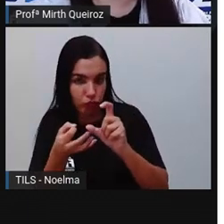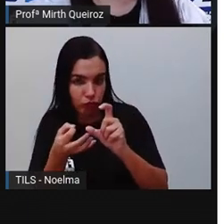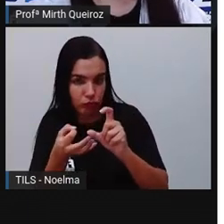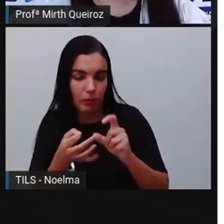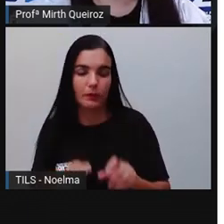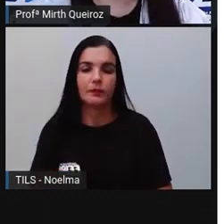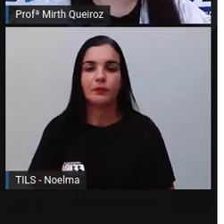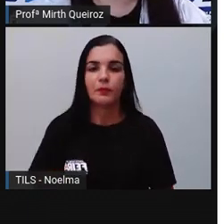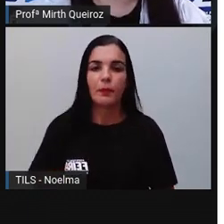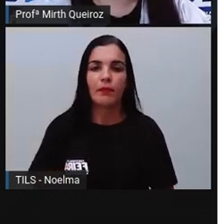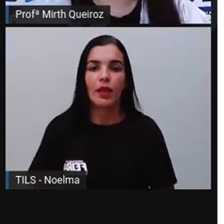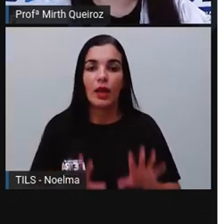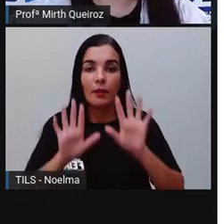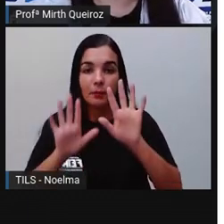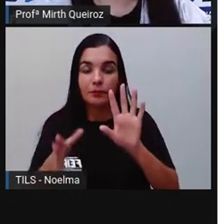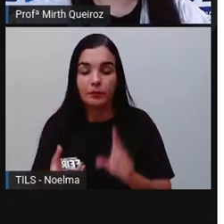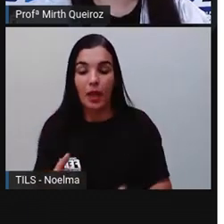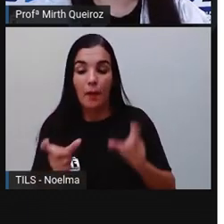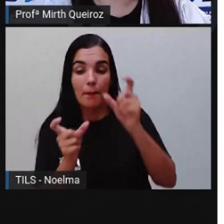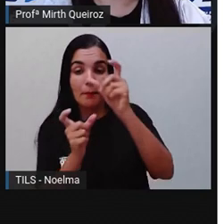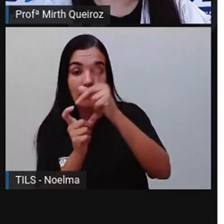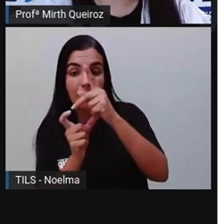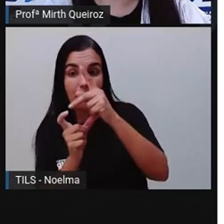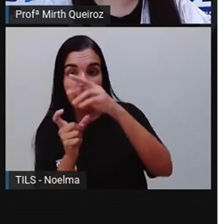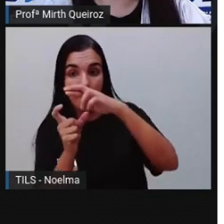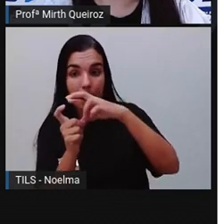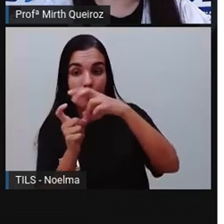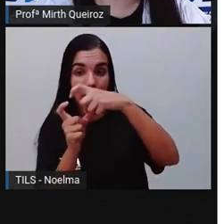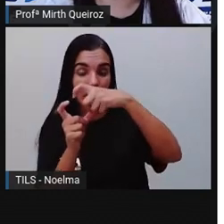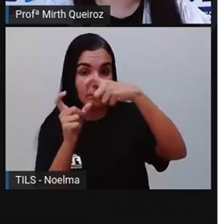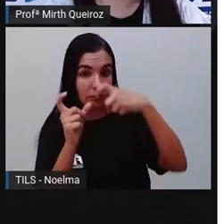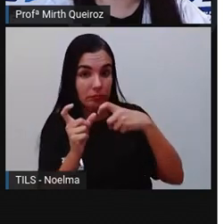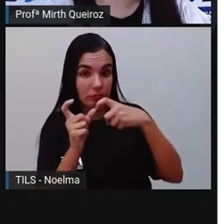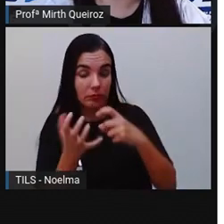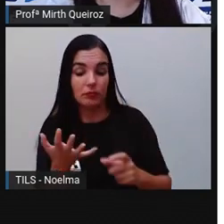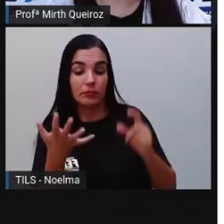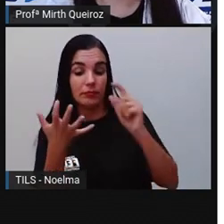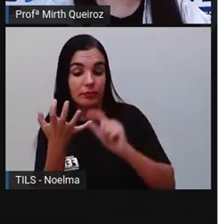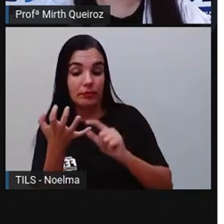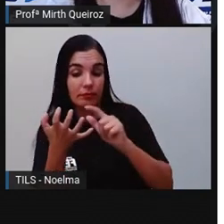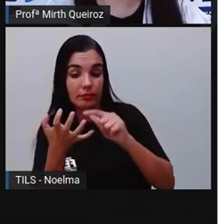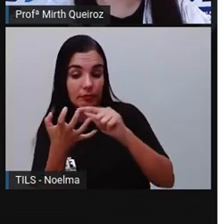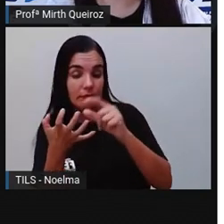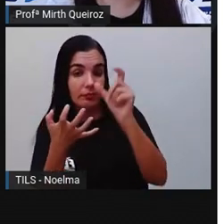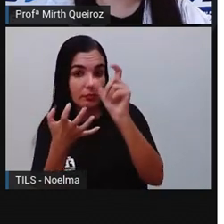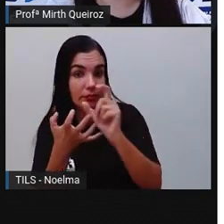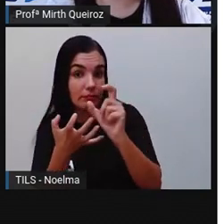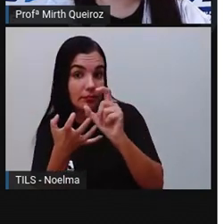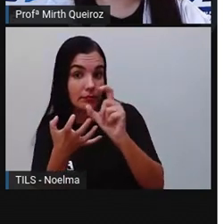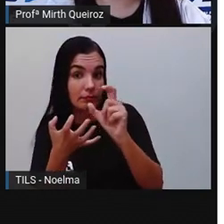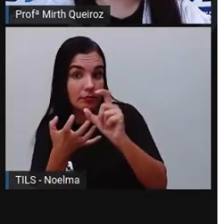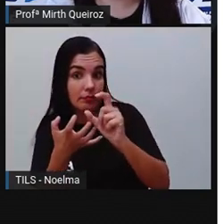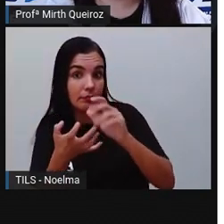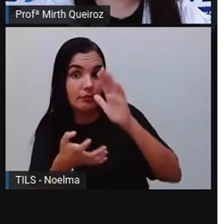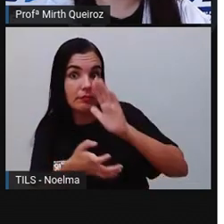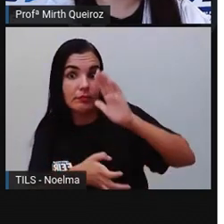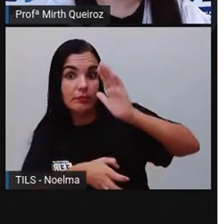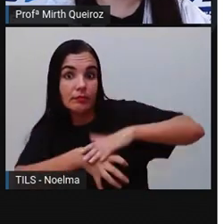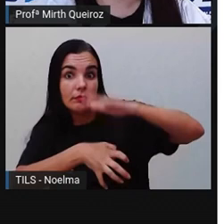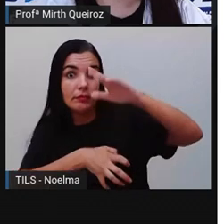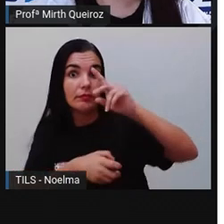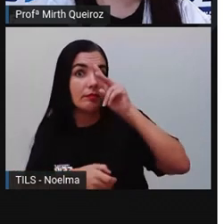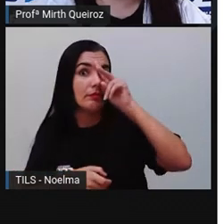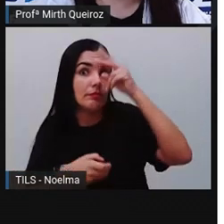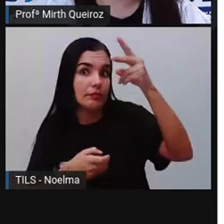Proparoxítonas são palavras em que a antepenúltima sílaba, ela é pronunciada com maior intensidade.